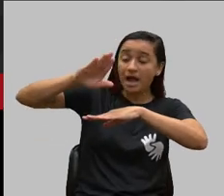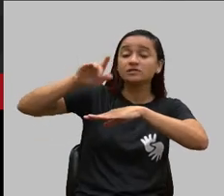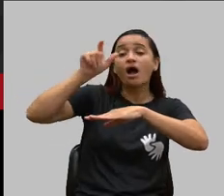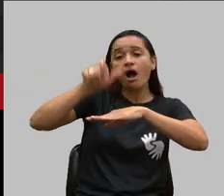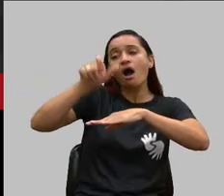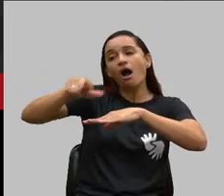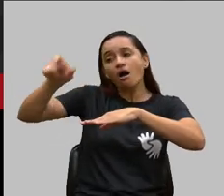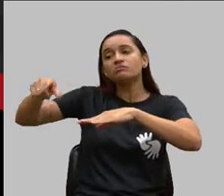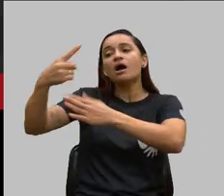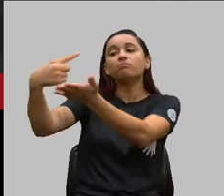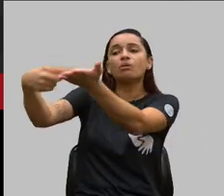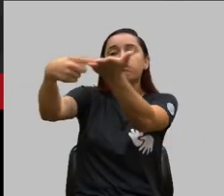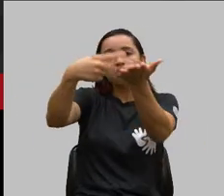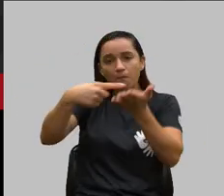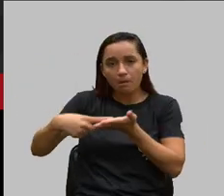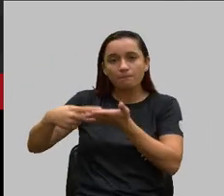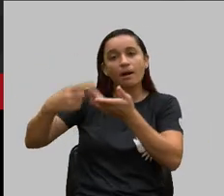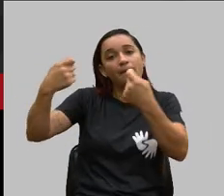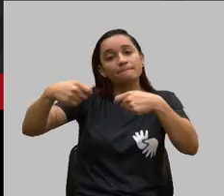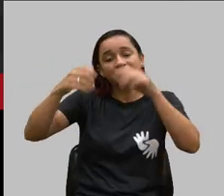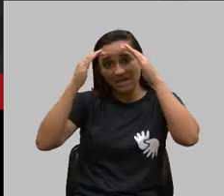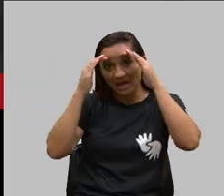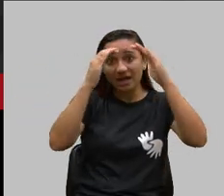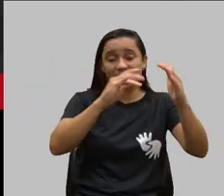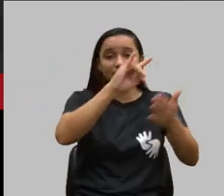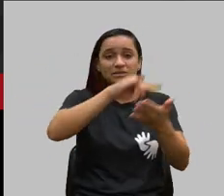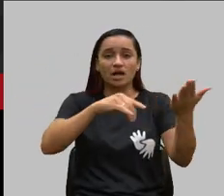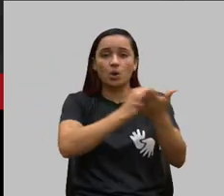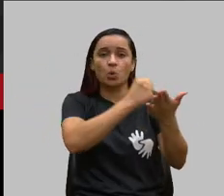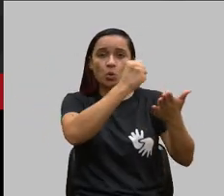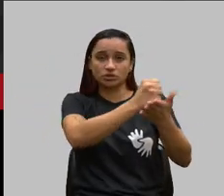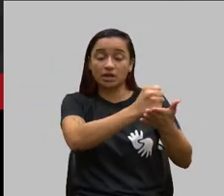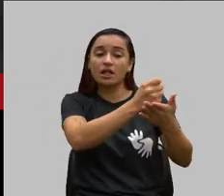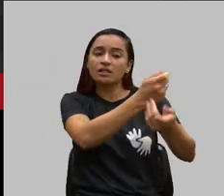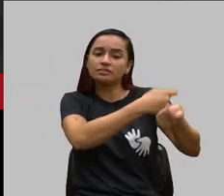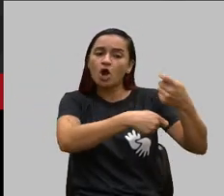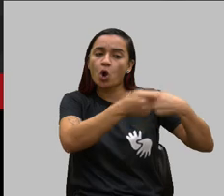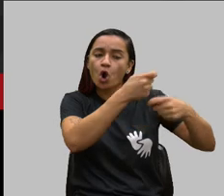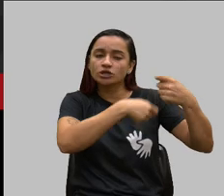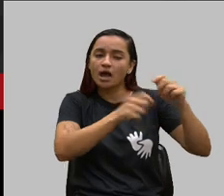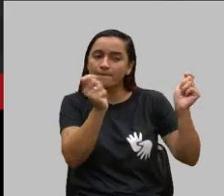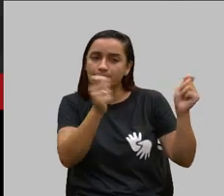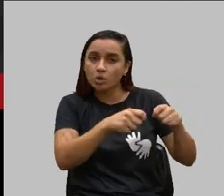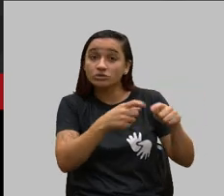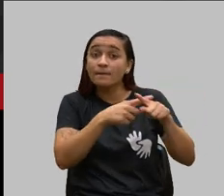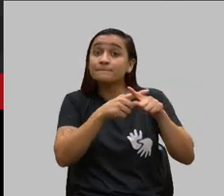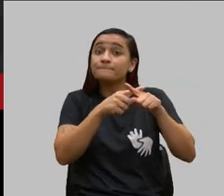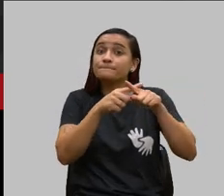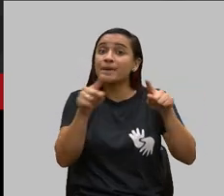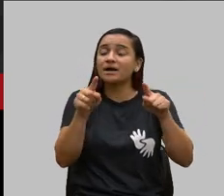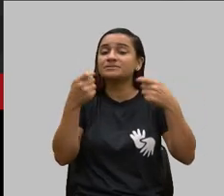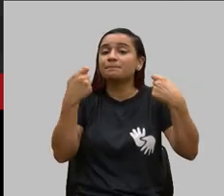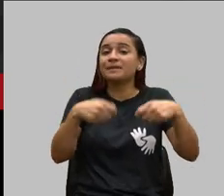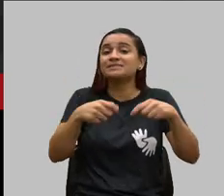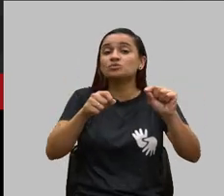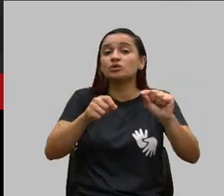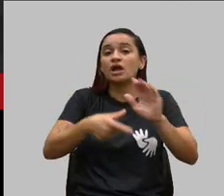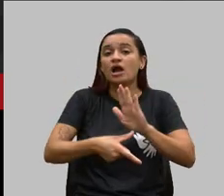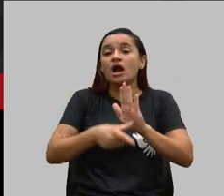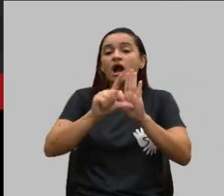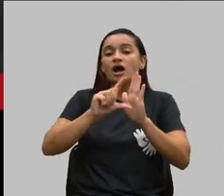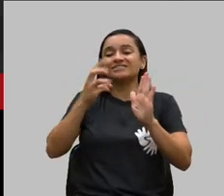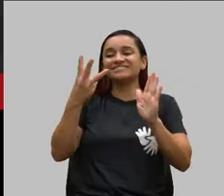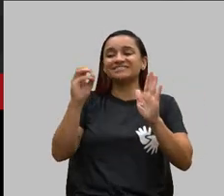partes, respeitada a cláusula contratual, elas podem negociar, mas eles têm que informar com 30 dias de